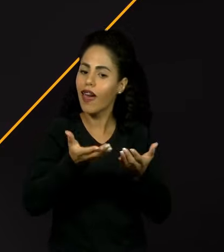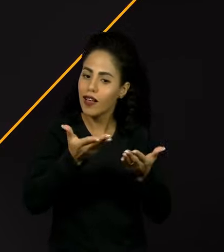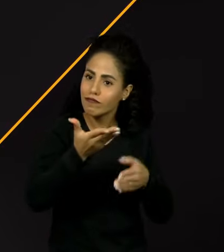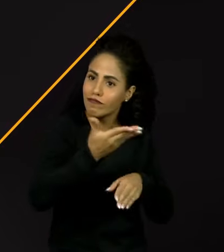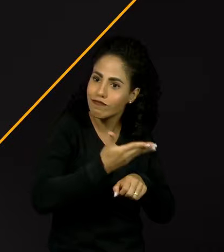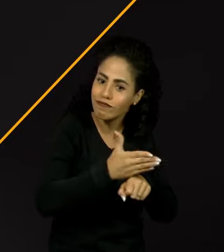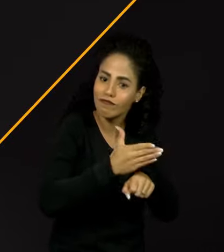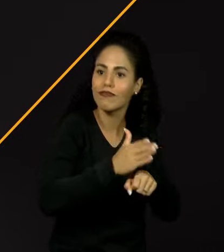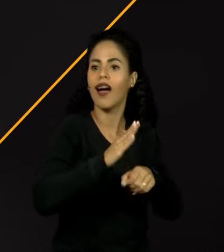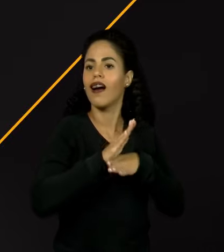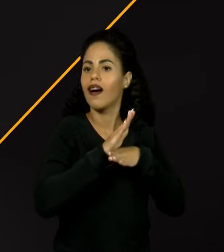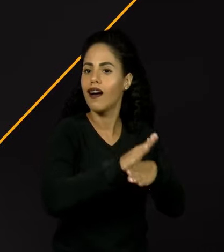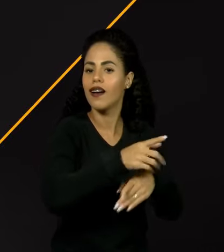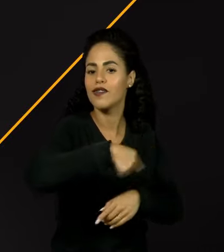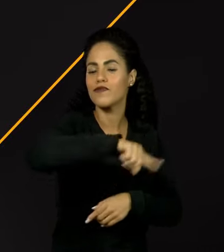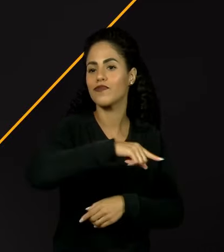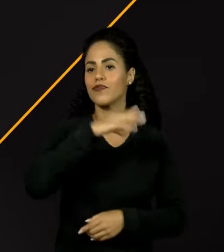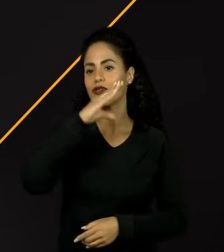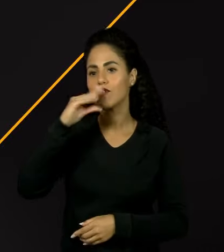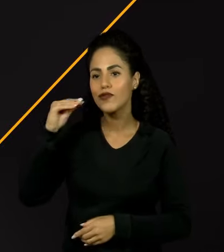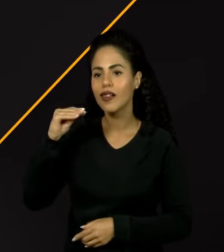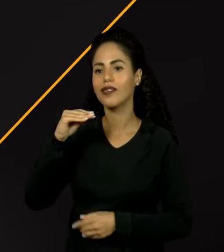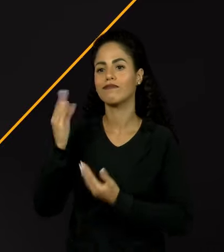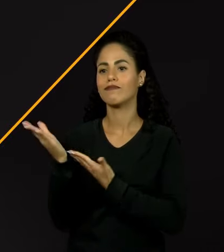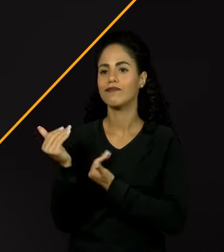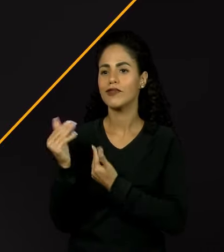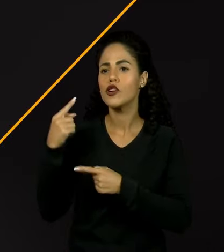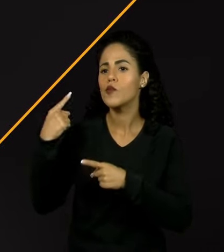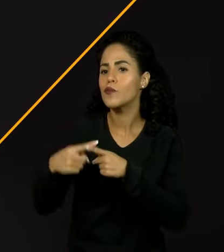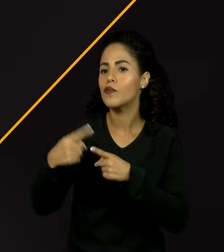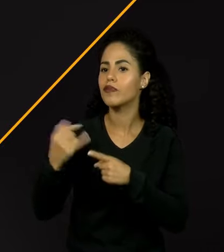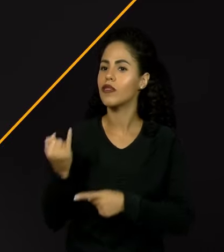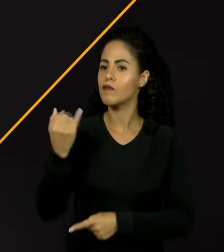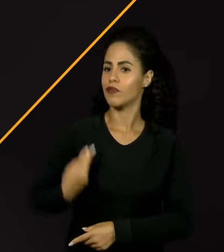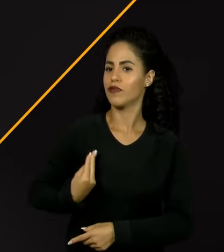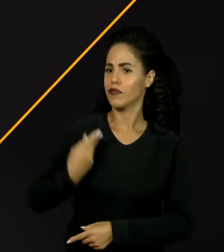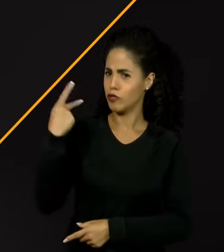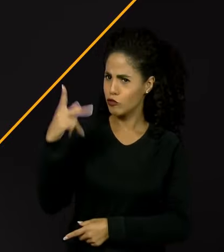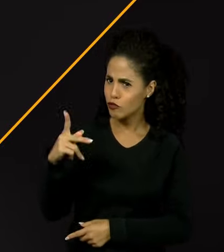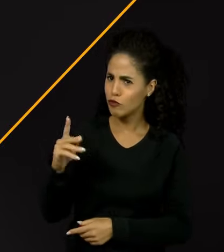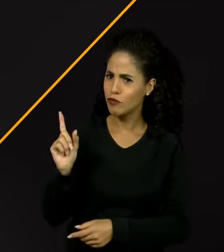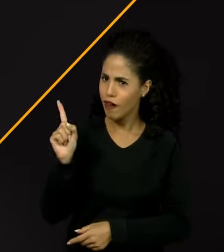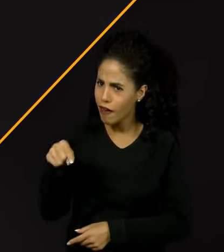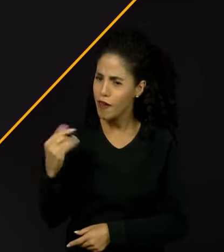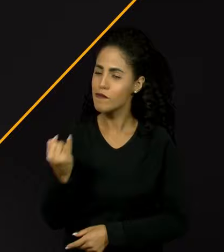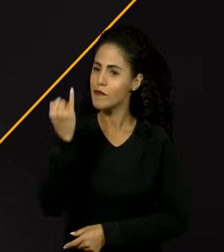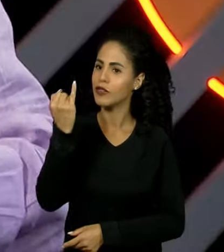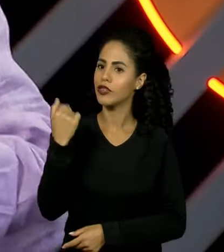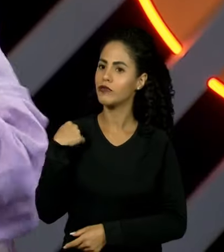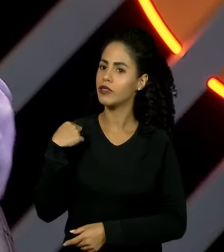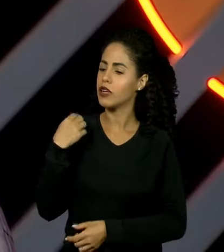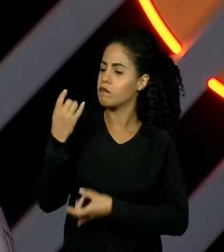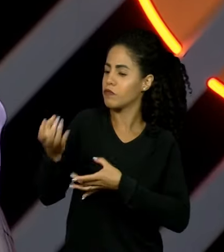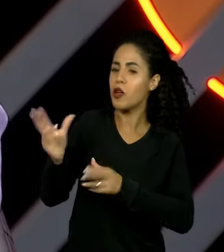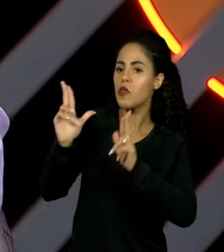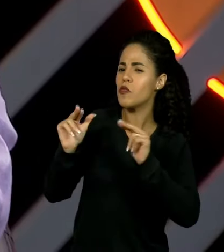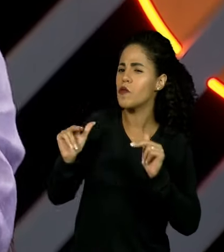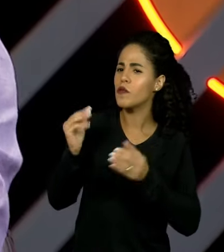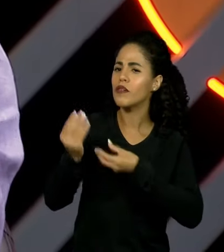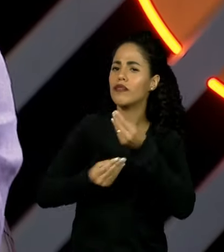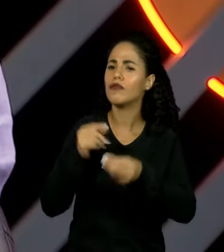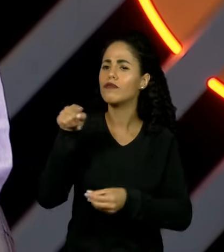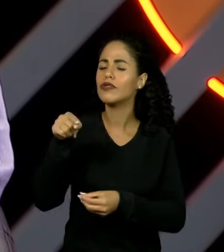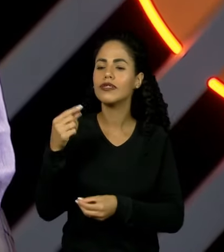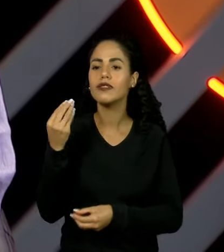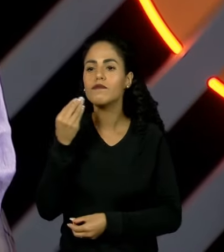porque isso se tornou uma parte importante do seu dia a dia, da sua vida, enfim, né? Quando você divide